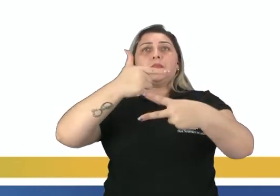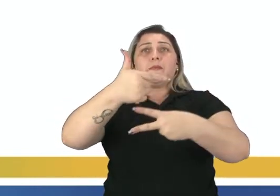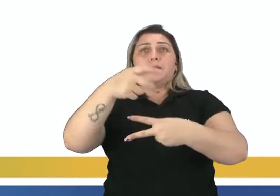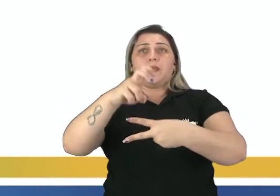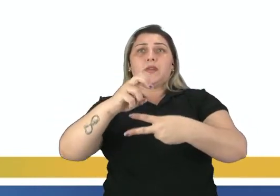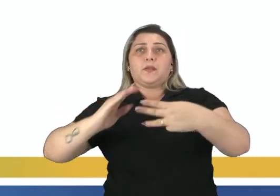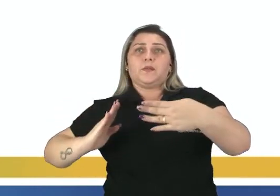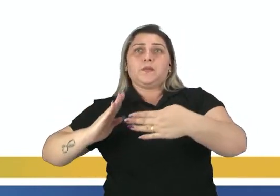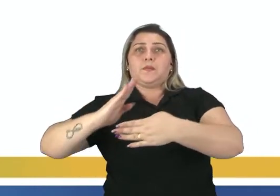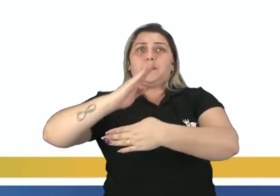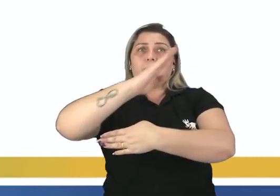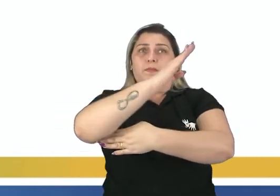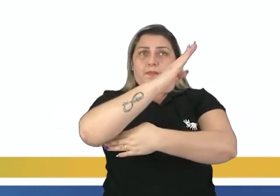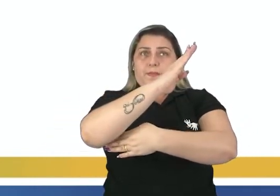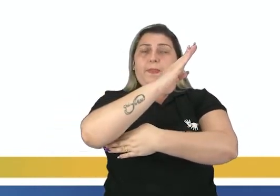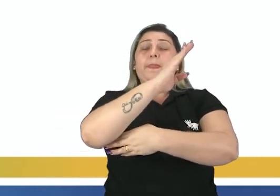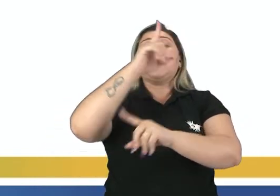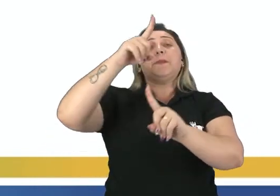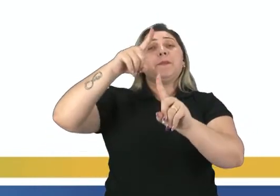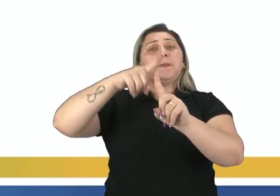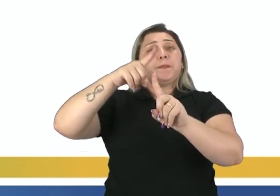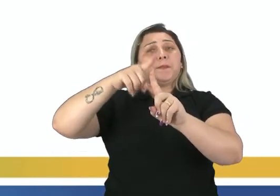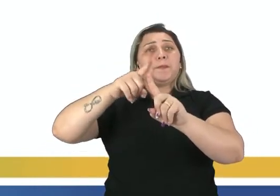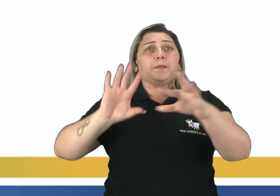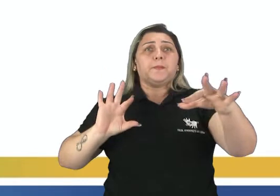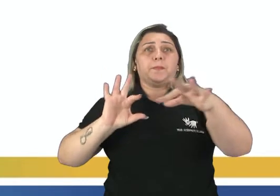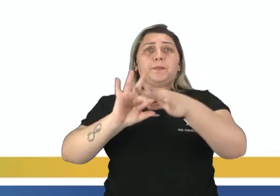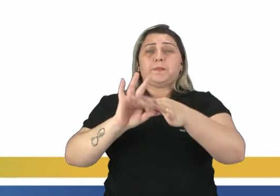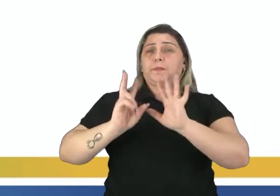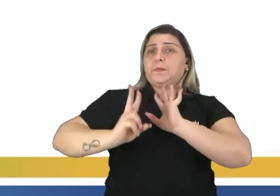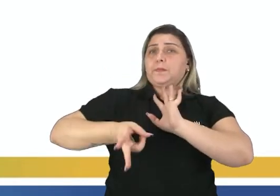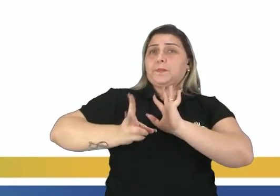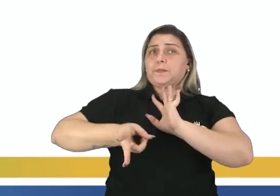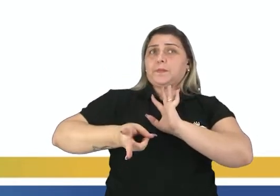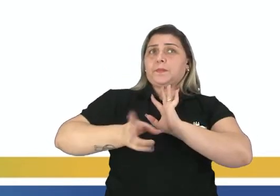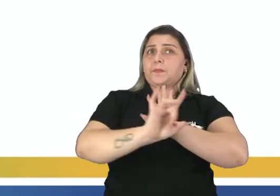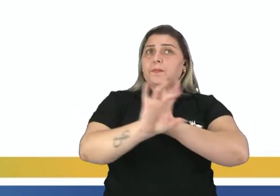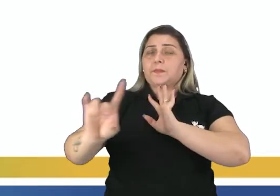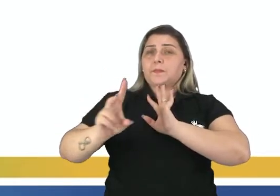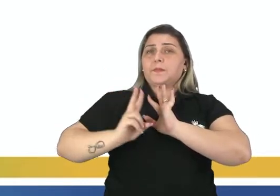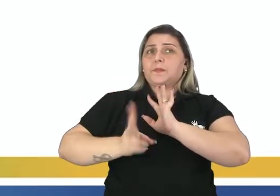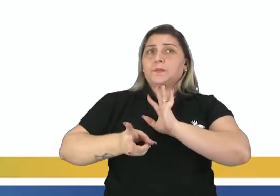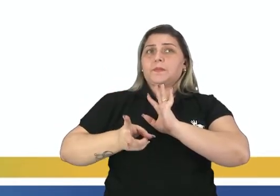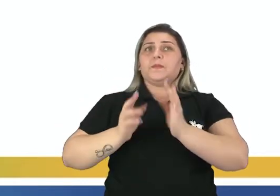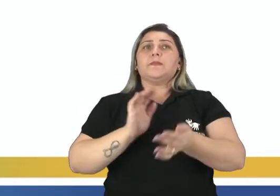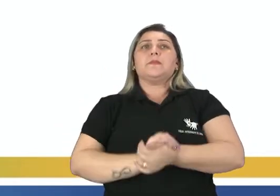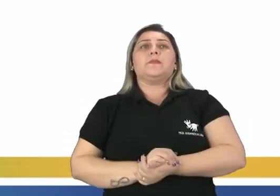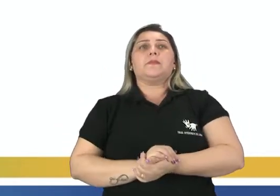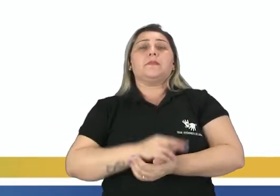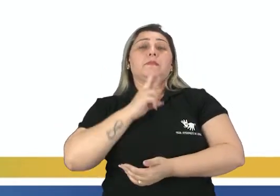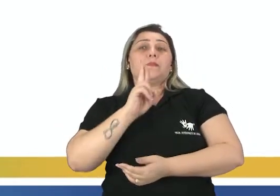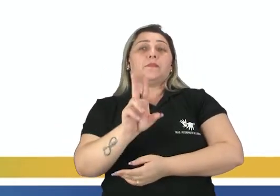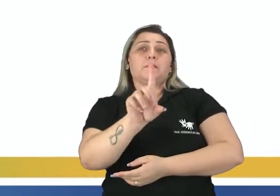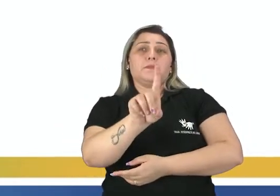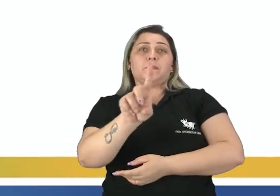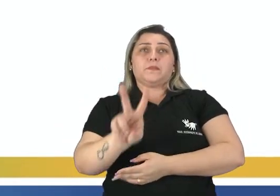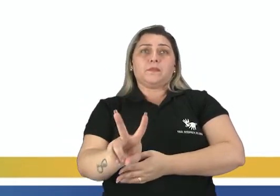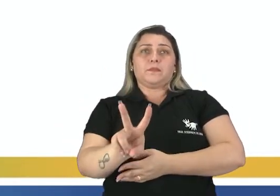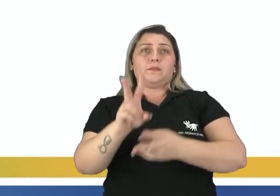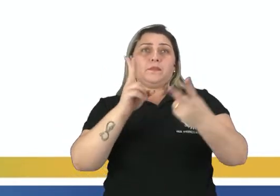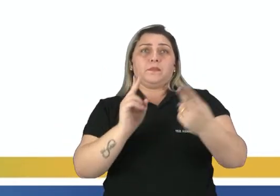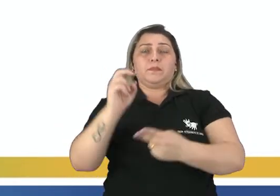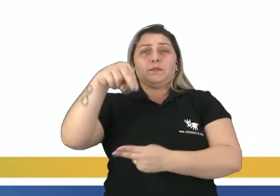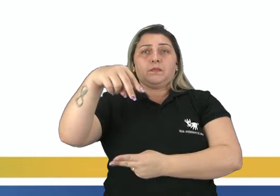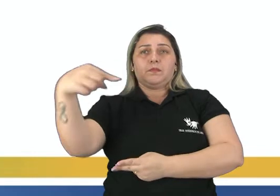que possui 25 diagonais partindo de um cada vértice desse polígono? Então